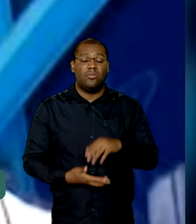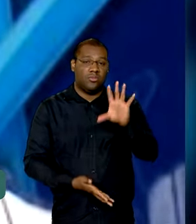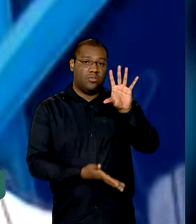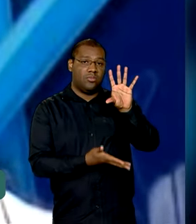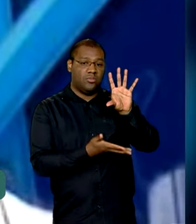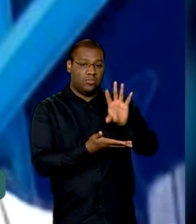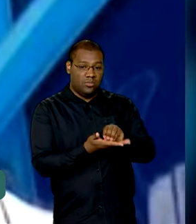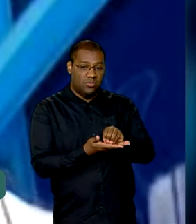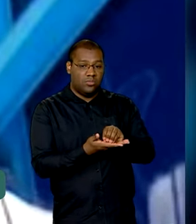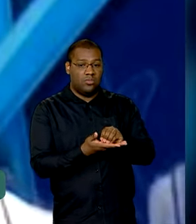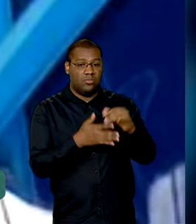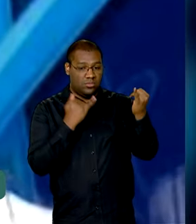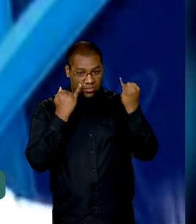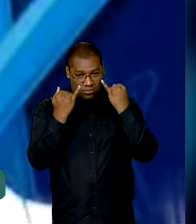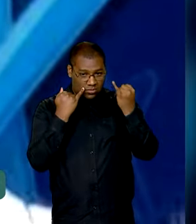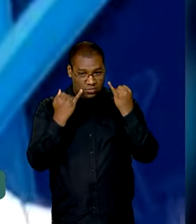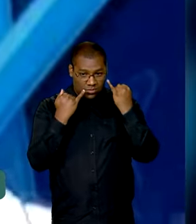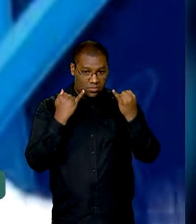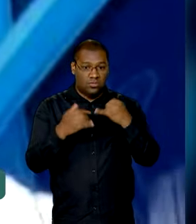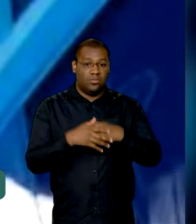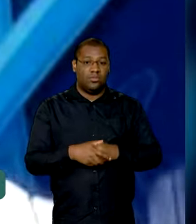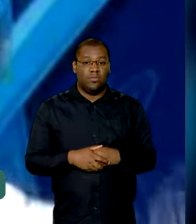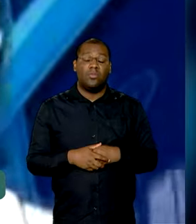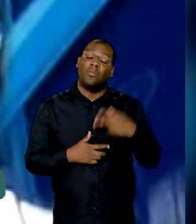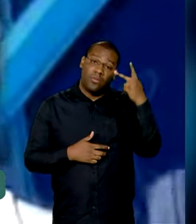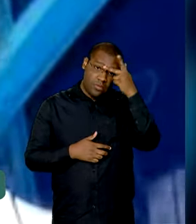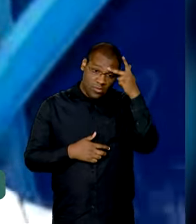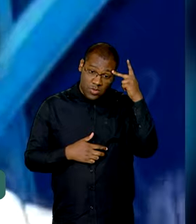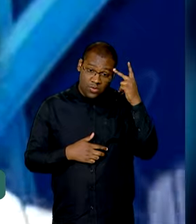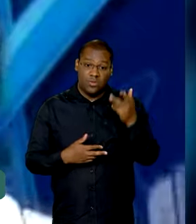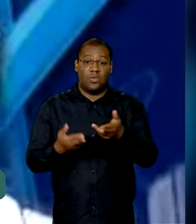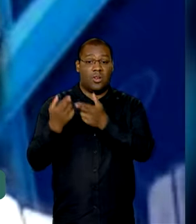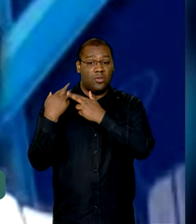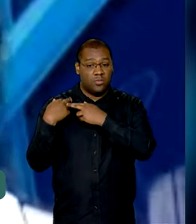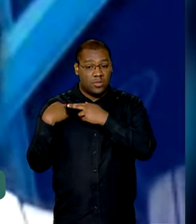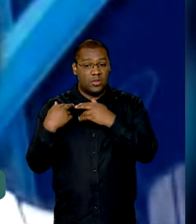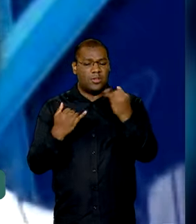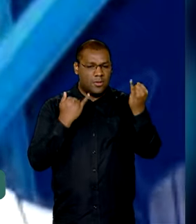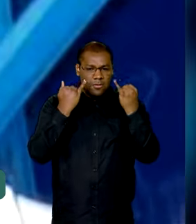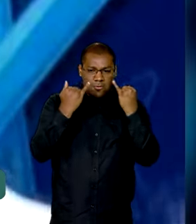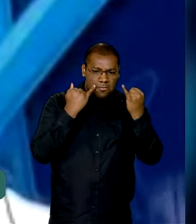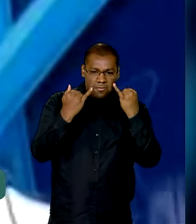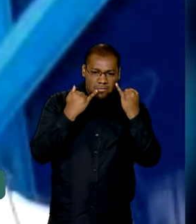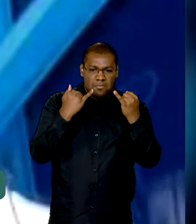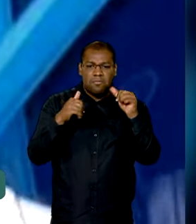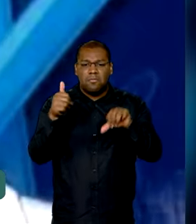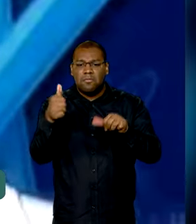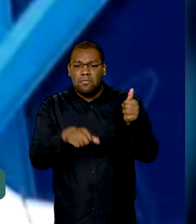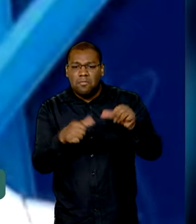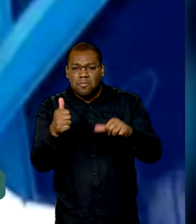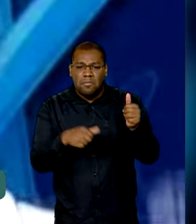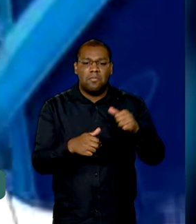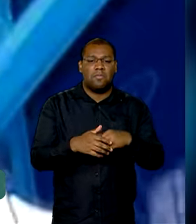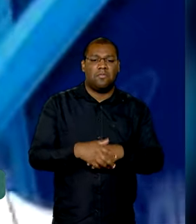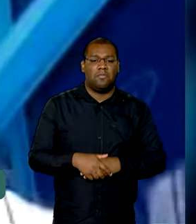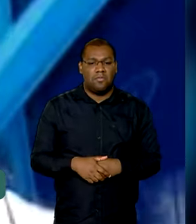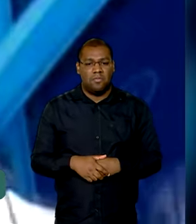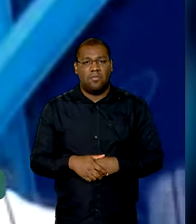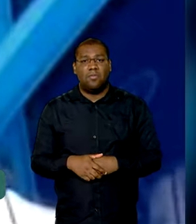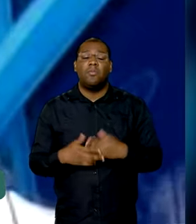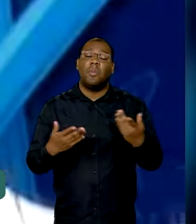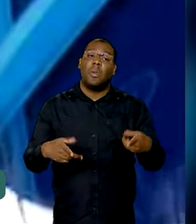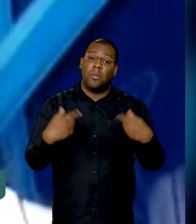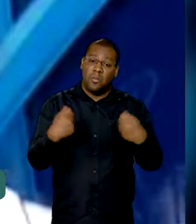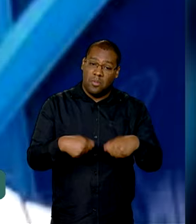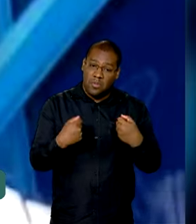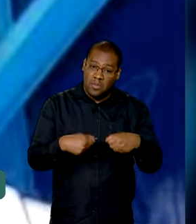informações para os contribuintes e eles têm a obrigação de conferir. Então a dica é não entregar